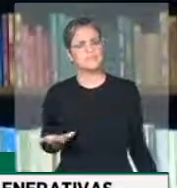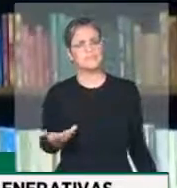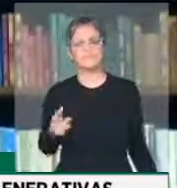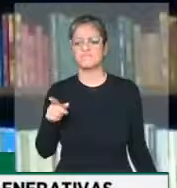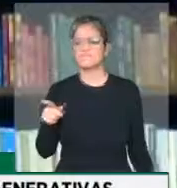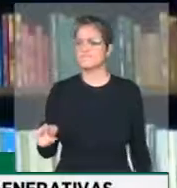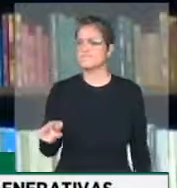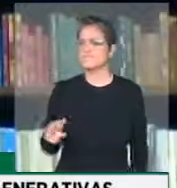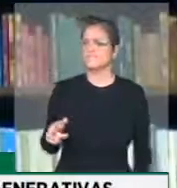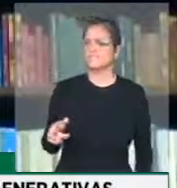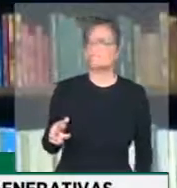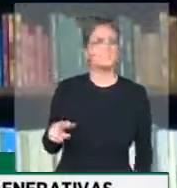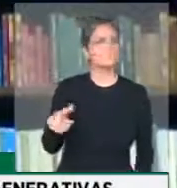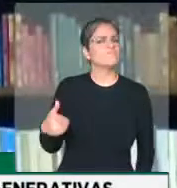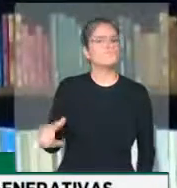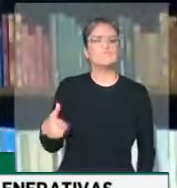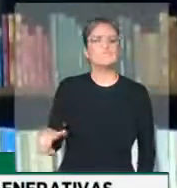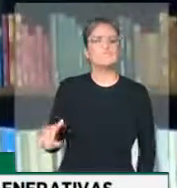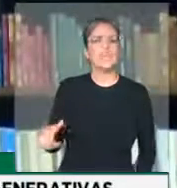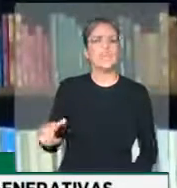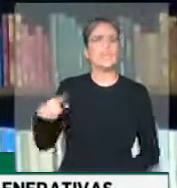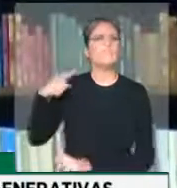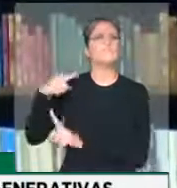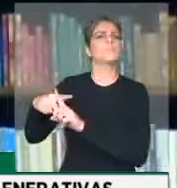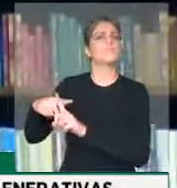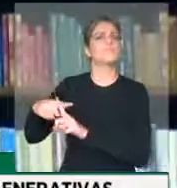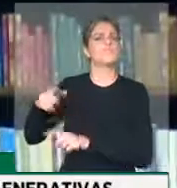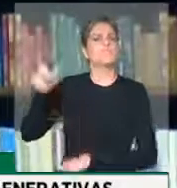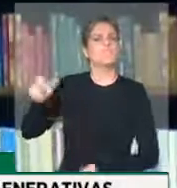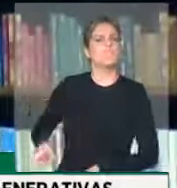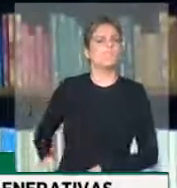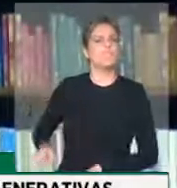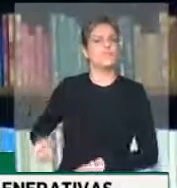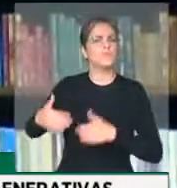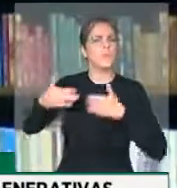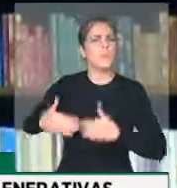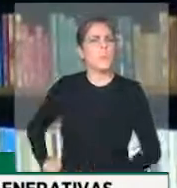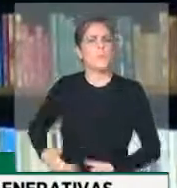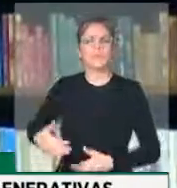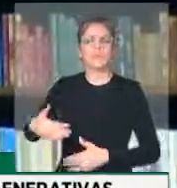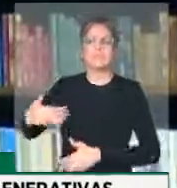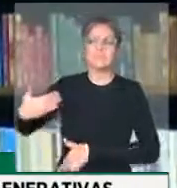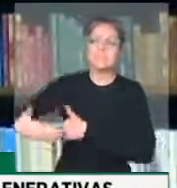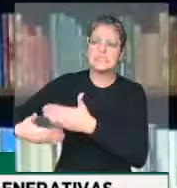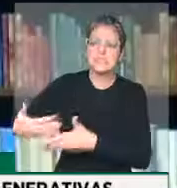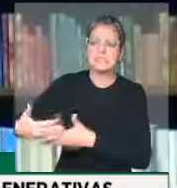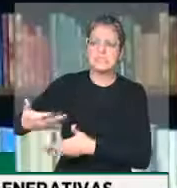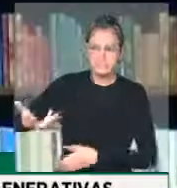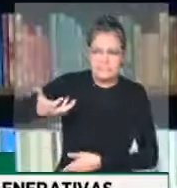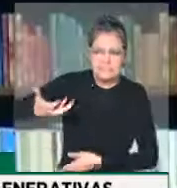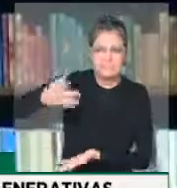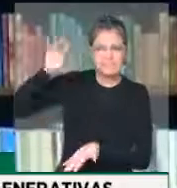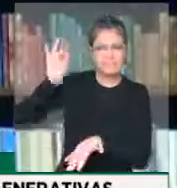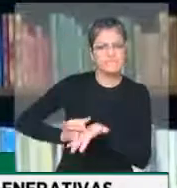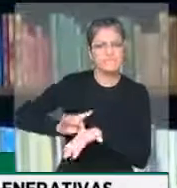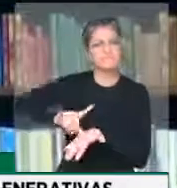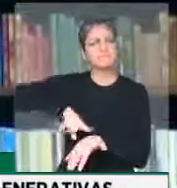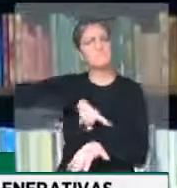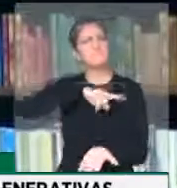dele um gesto positivo tendente a formar este pacto para que o Brasil possa